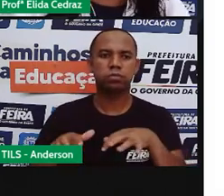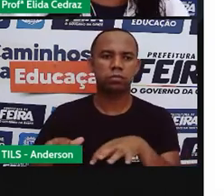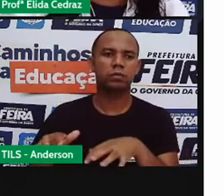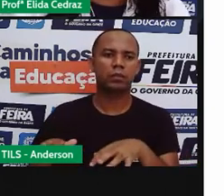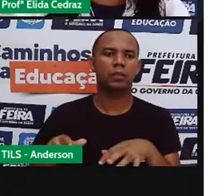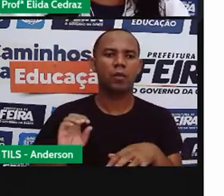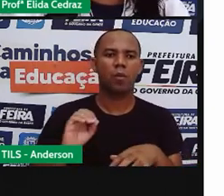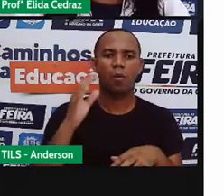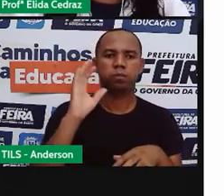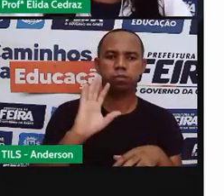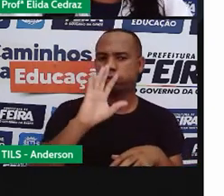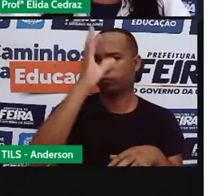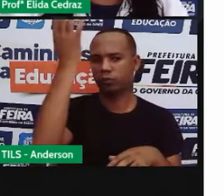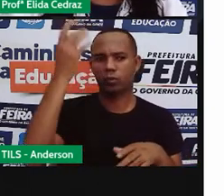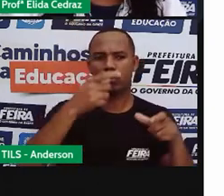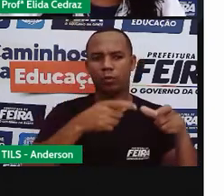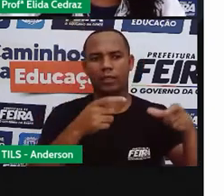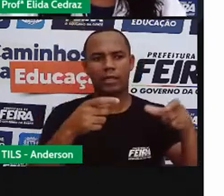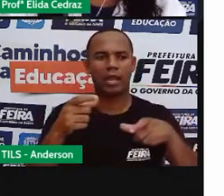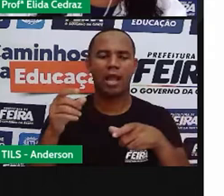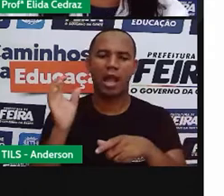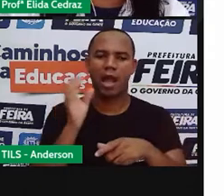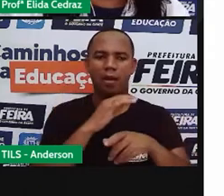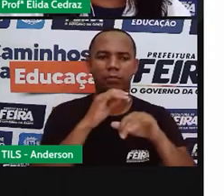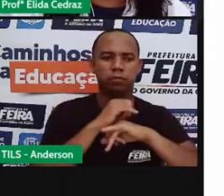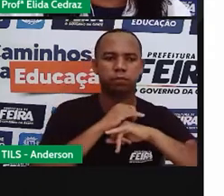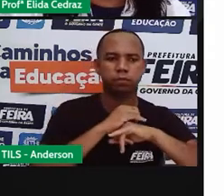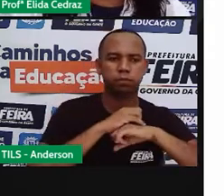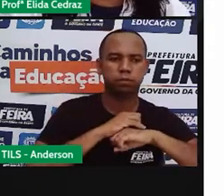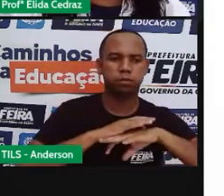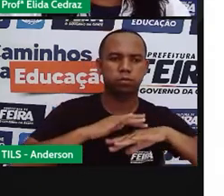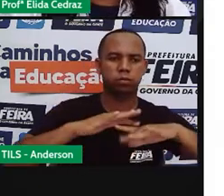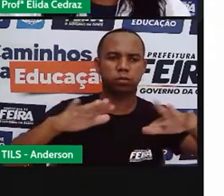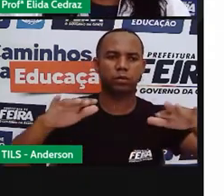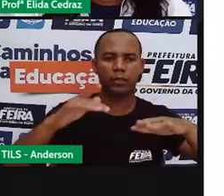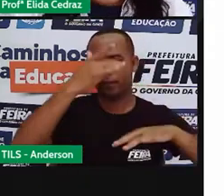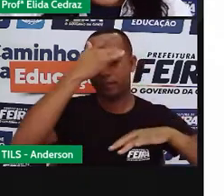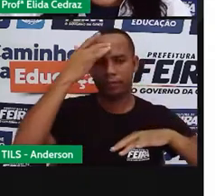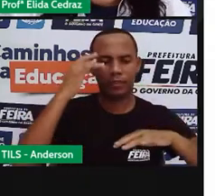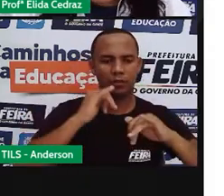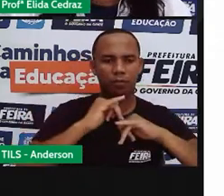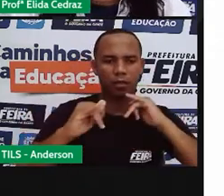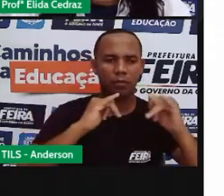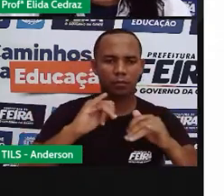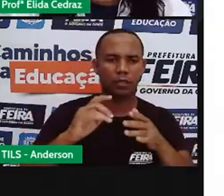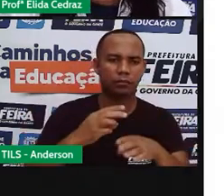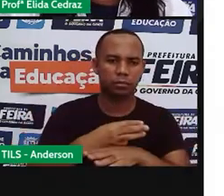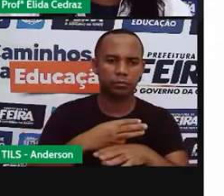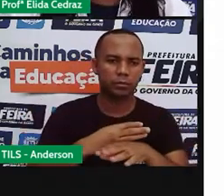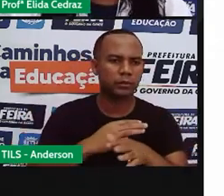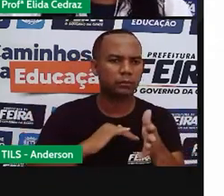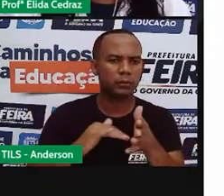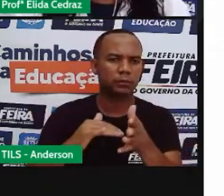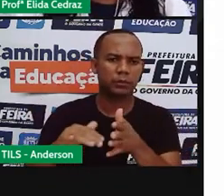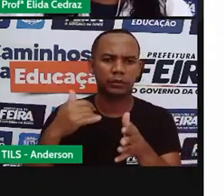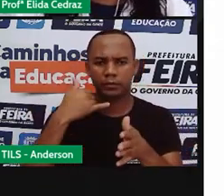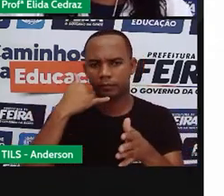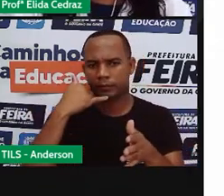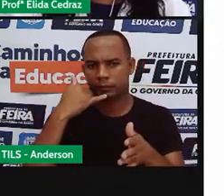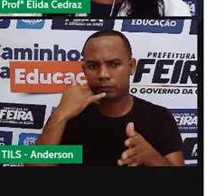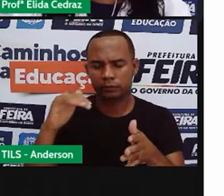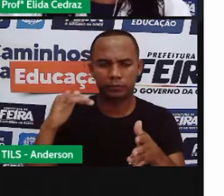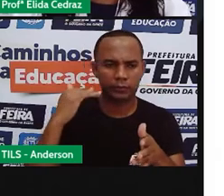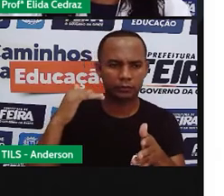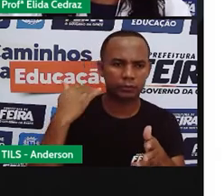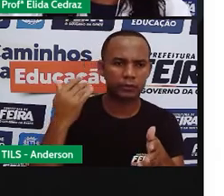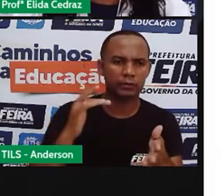um acidente rapidamente essa notícia se escapa às vezes a gente recebe